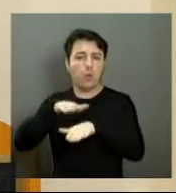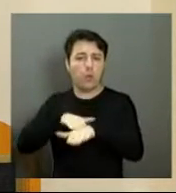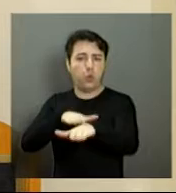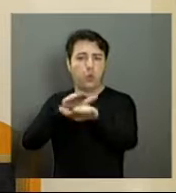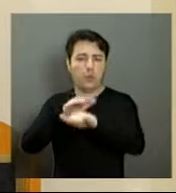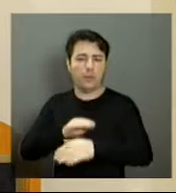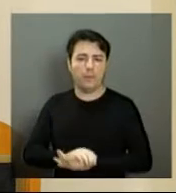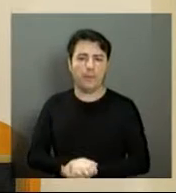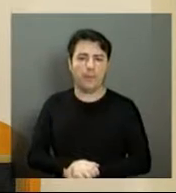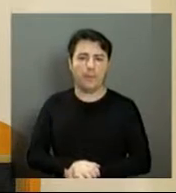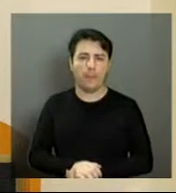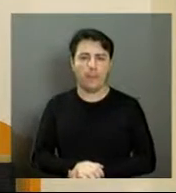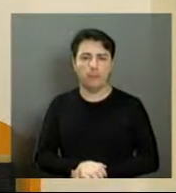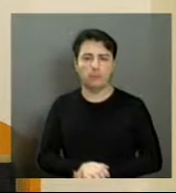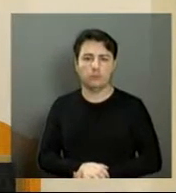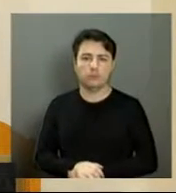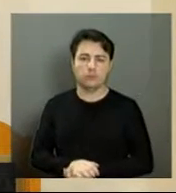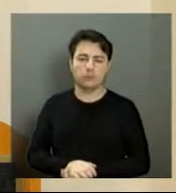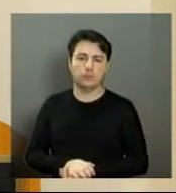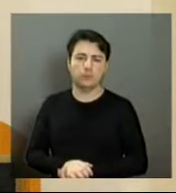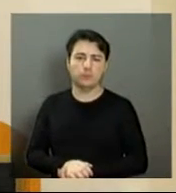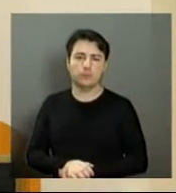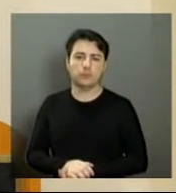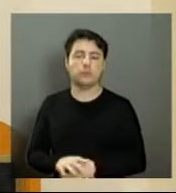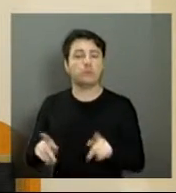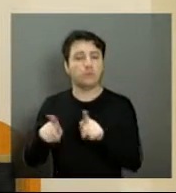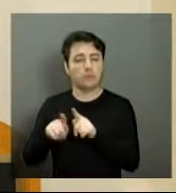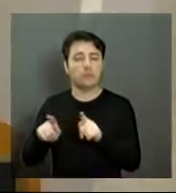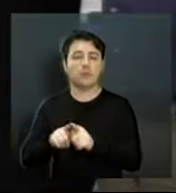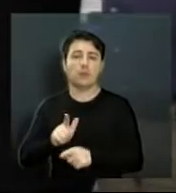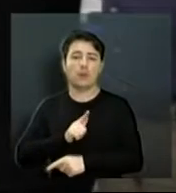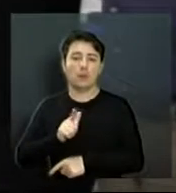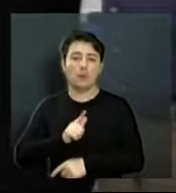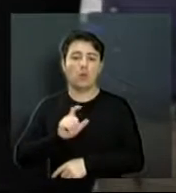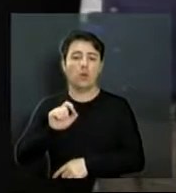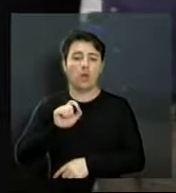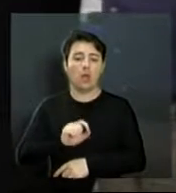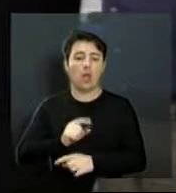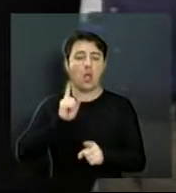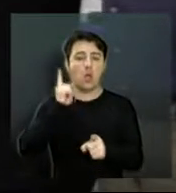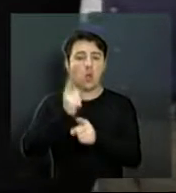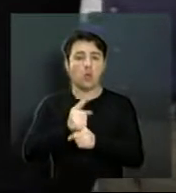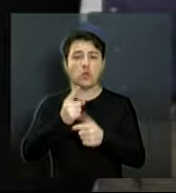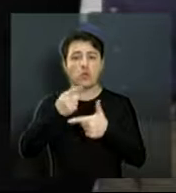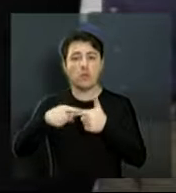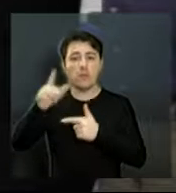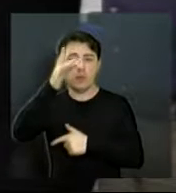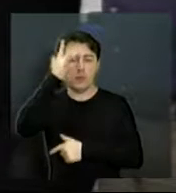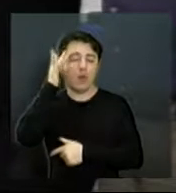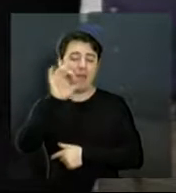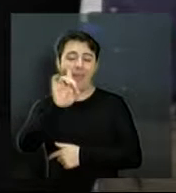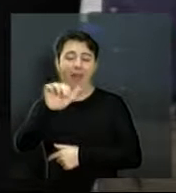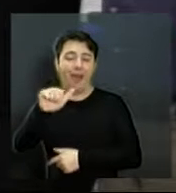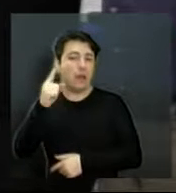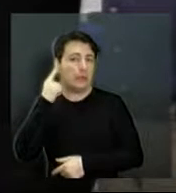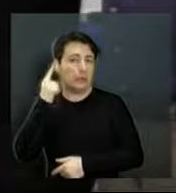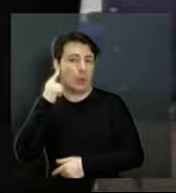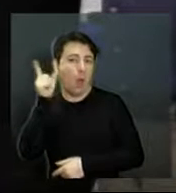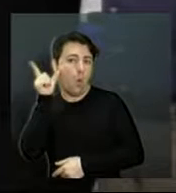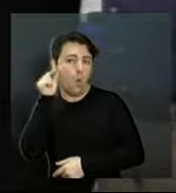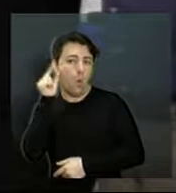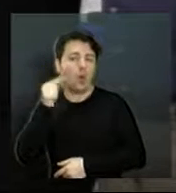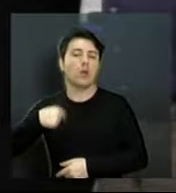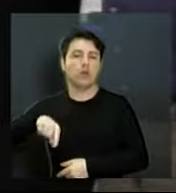por favor. Também fizemos o Programa Municipal da Pessoa com Deficiência Auditiva. Nós provocamos o Executivo. Conseguimos articular todas as